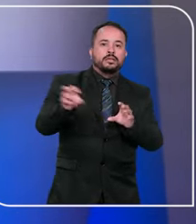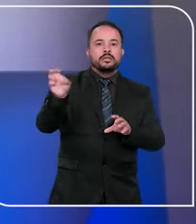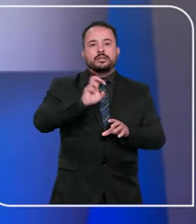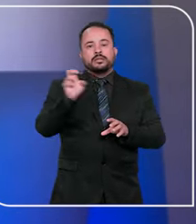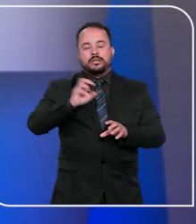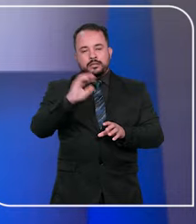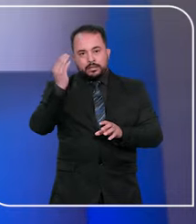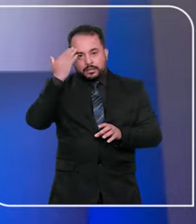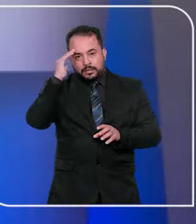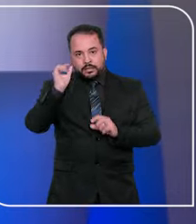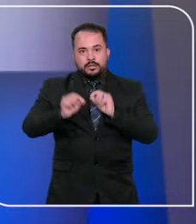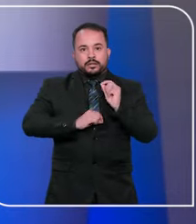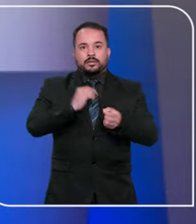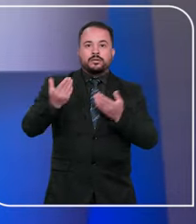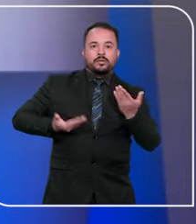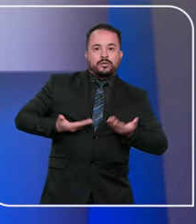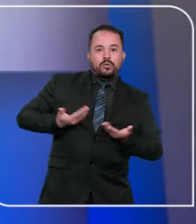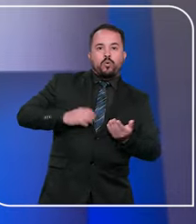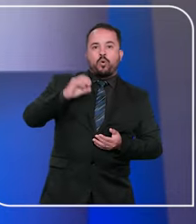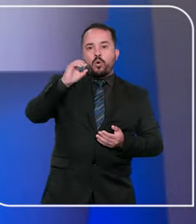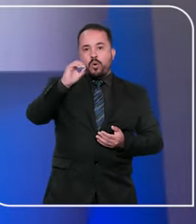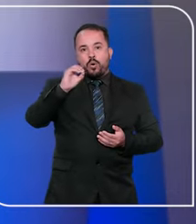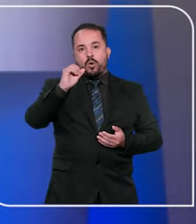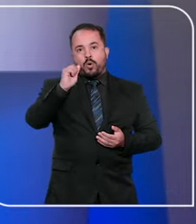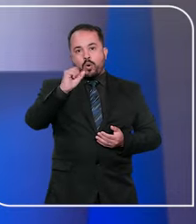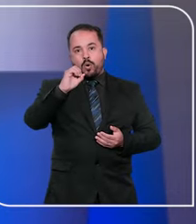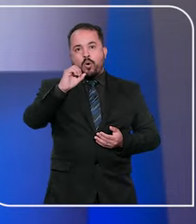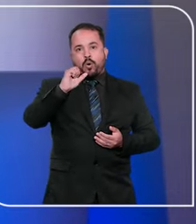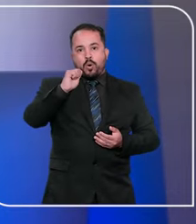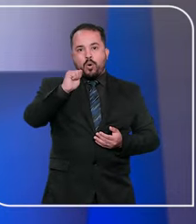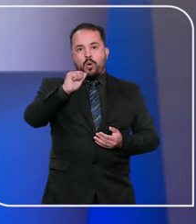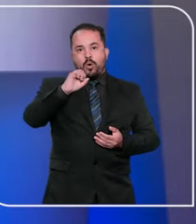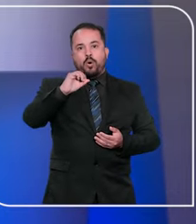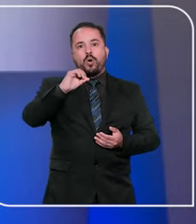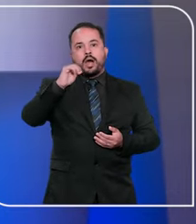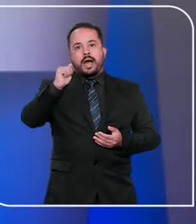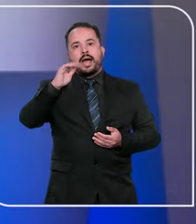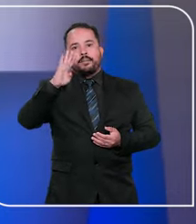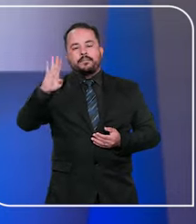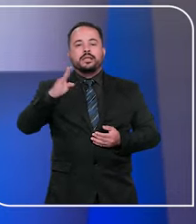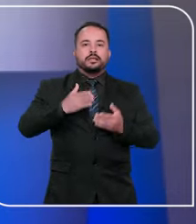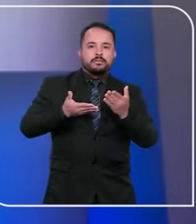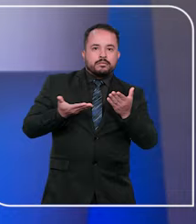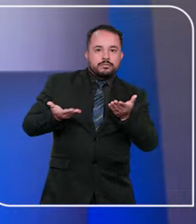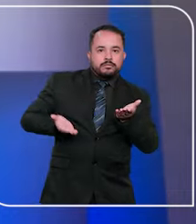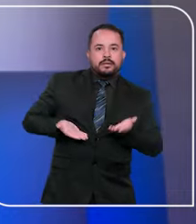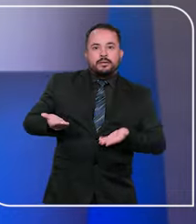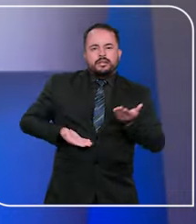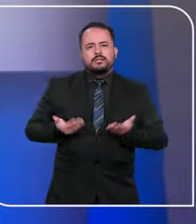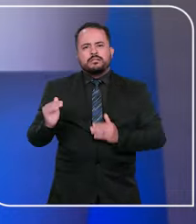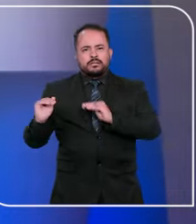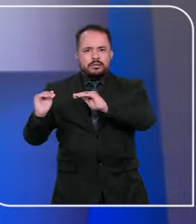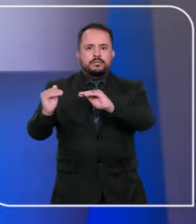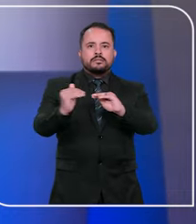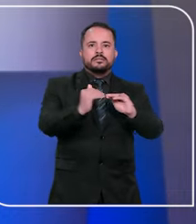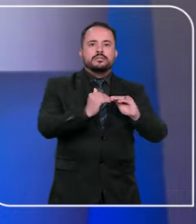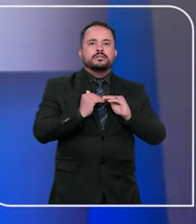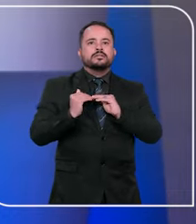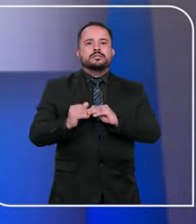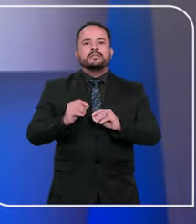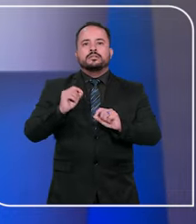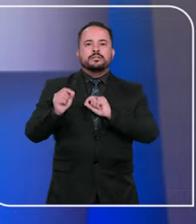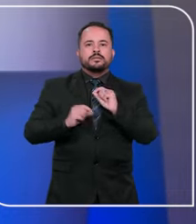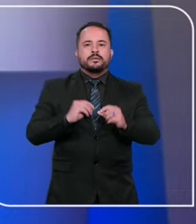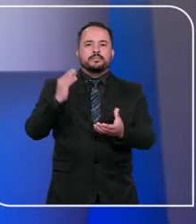quinta turma do STJ entendeu que uma funcionária da OAB deve ter o mesmo tratamento legal dos servidores